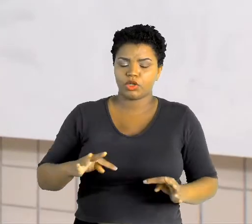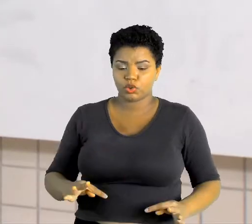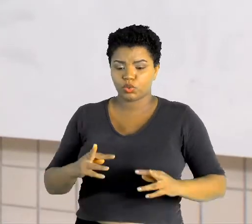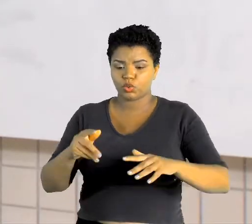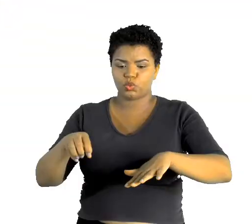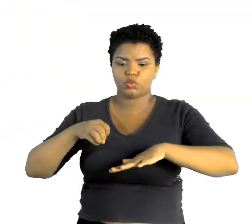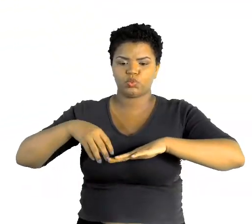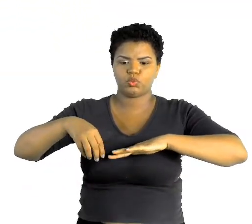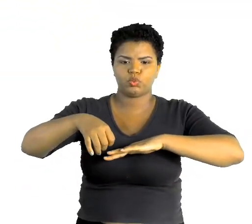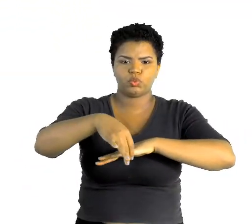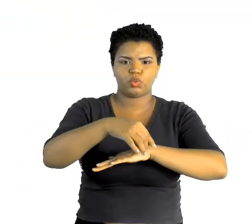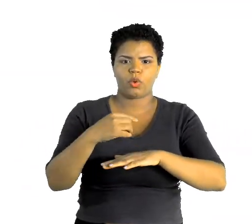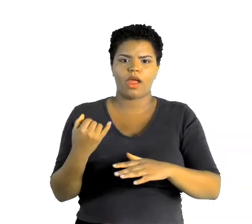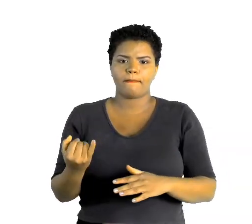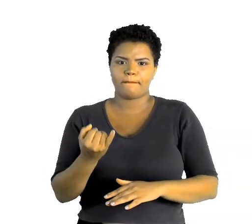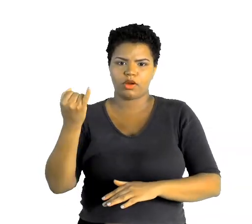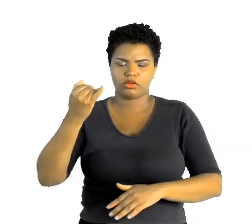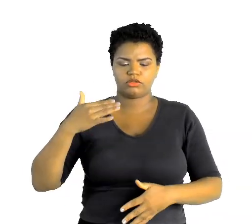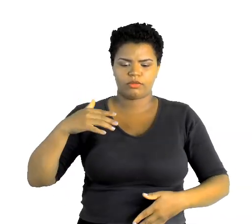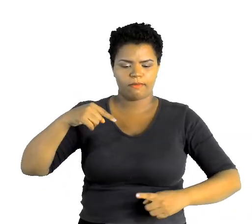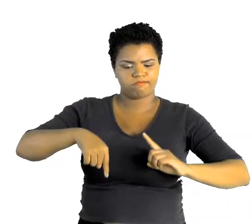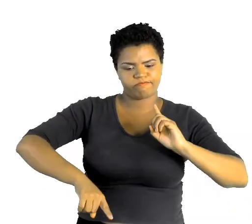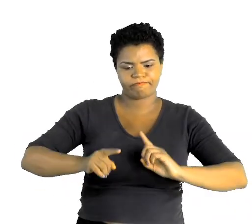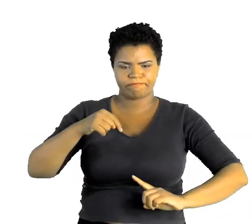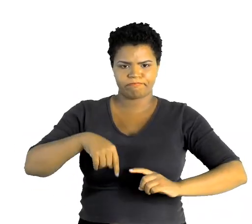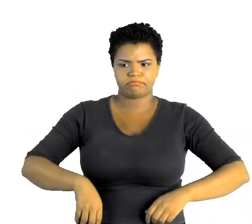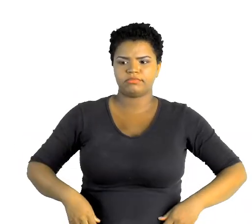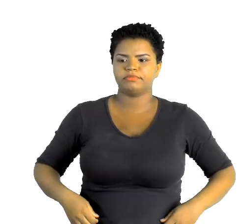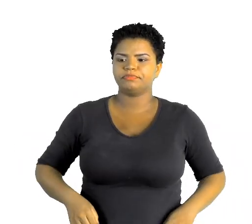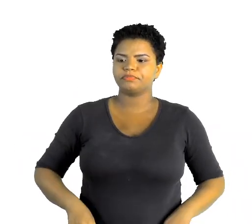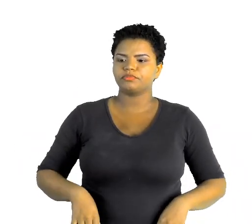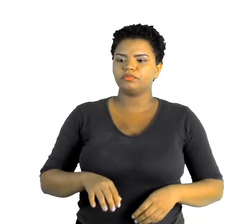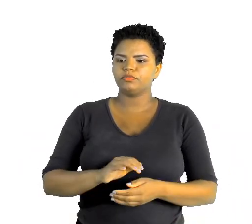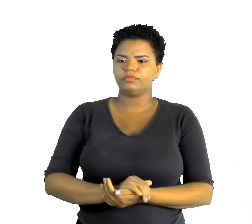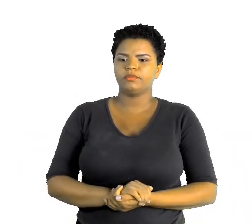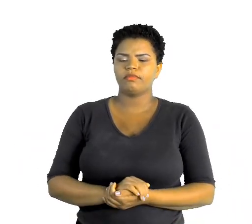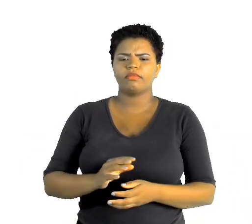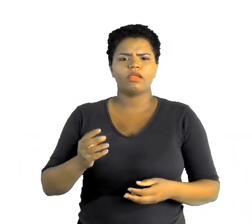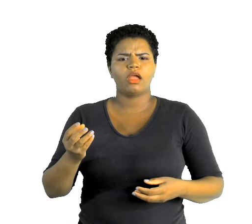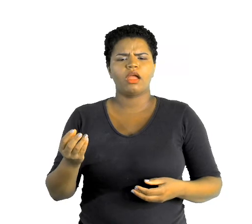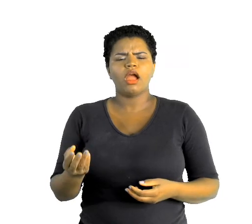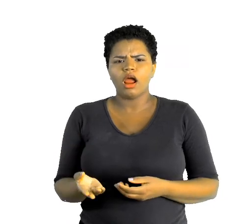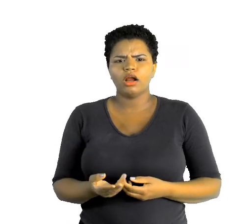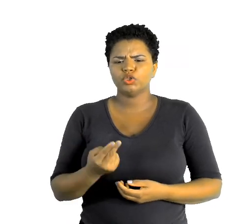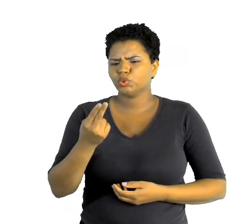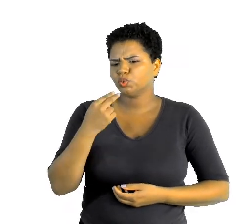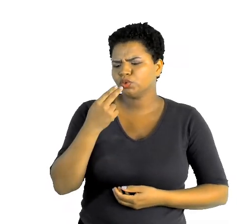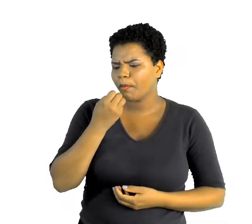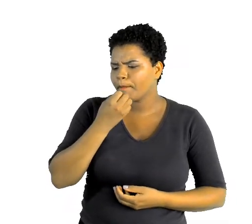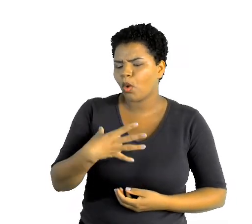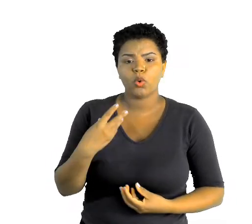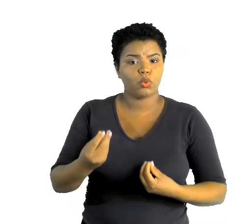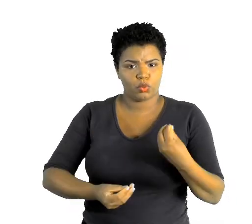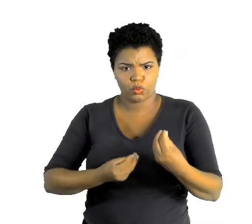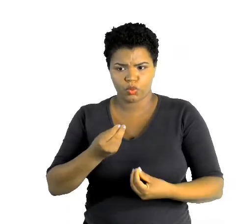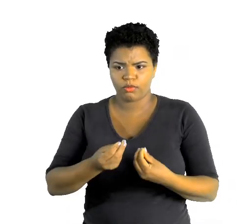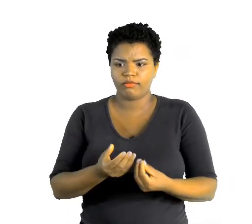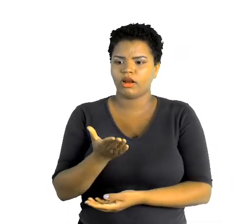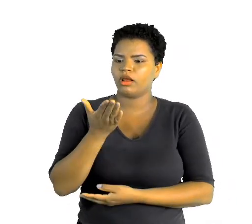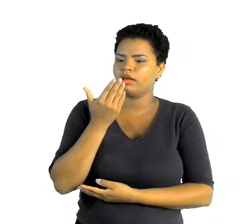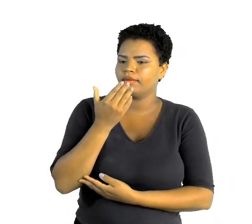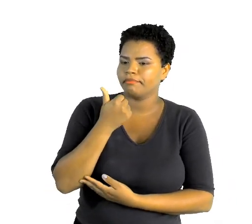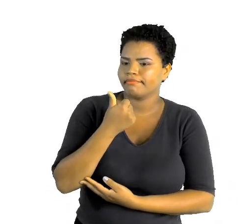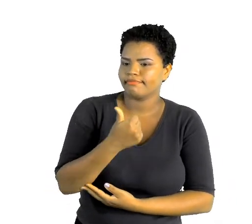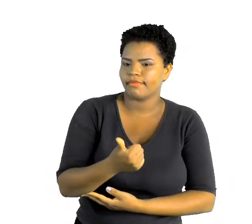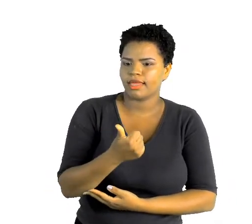para o seu funcionamento. Então, como ter essa boa nutrição? Então, alimentar-se bem não